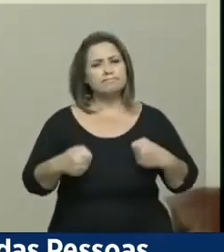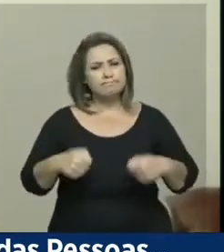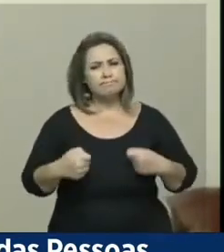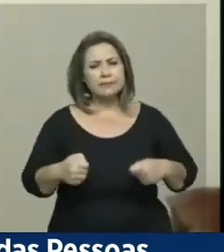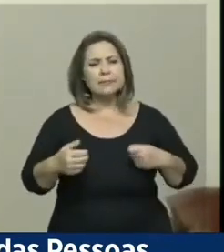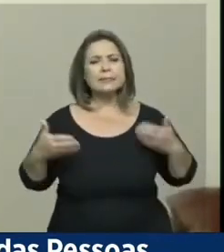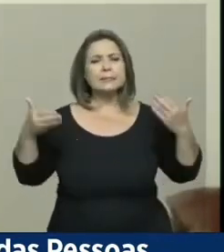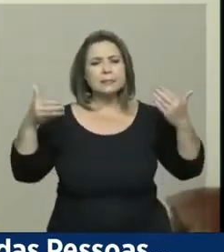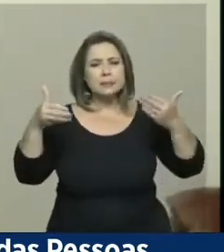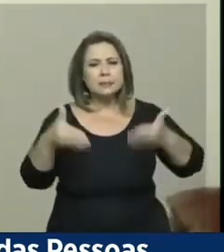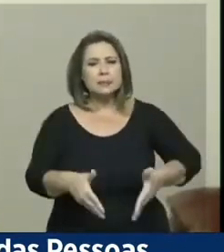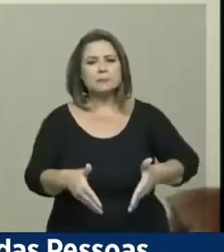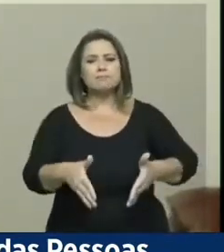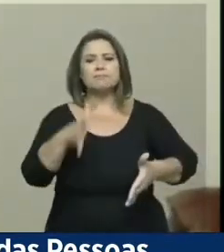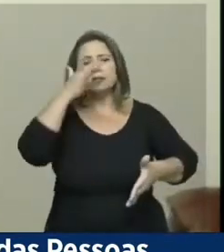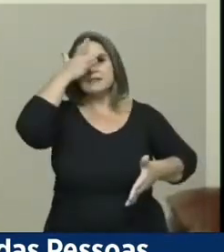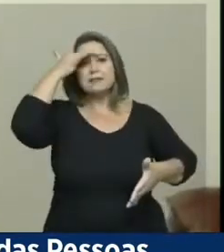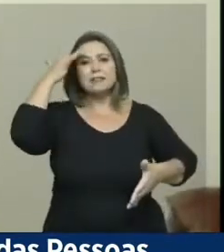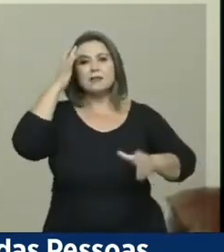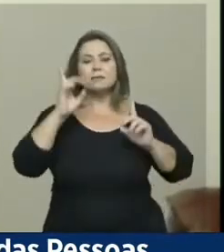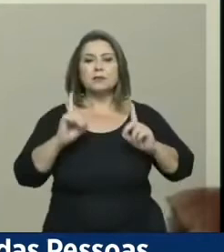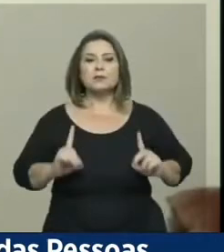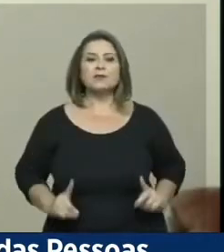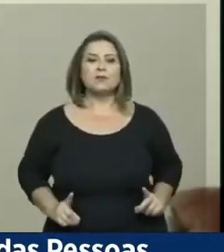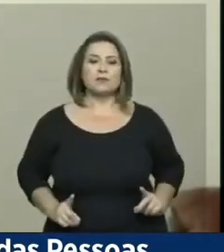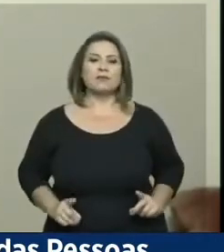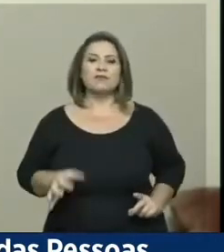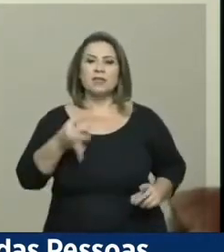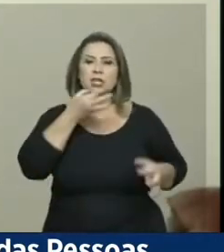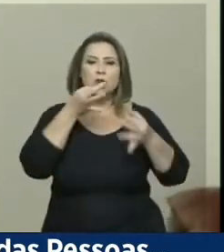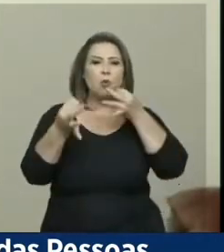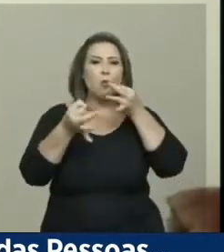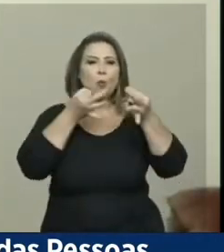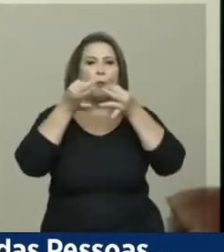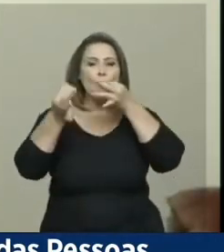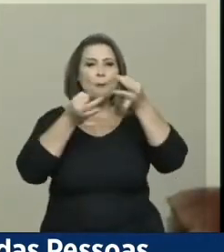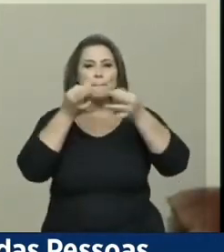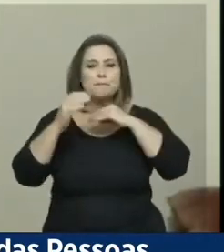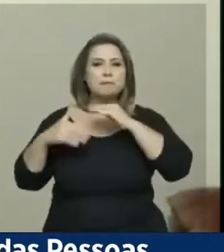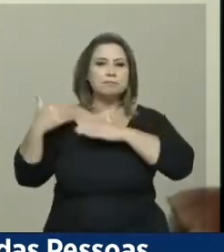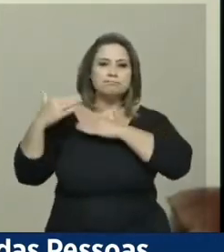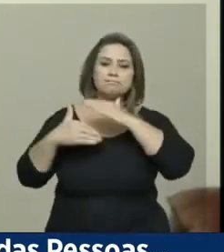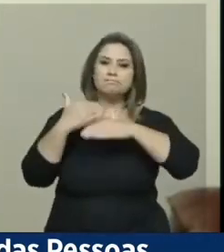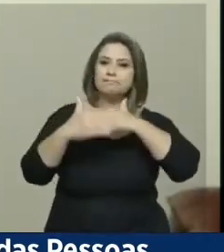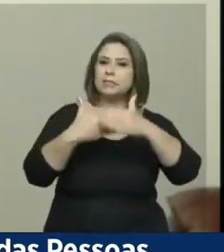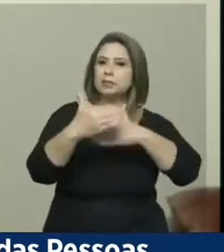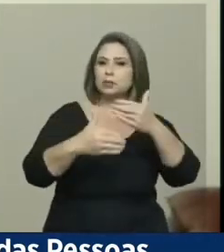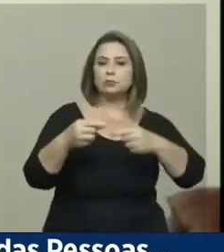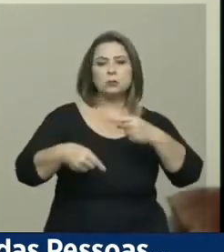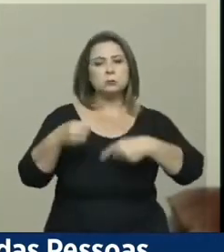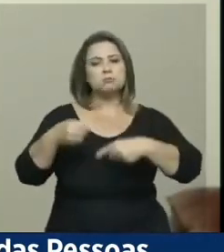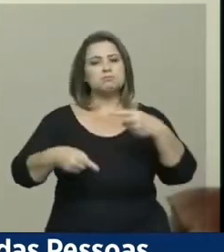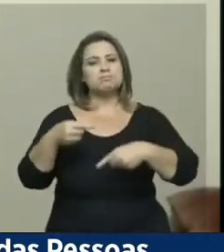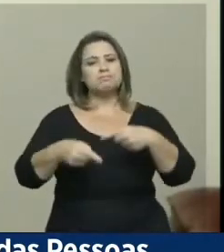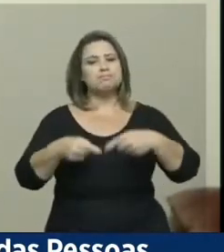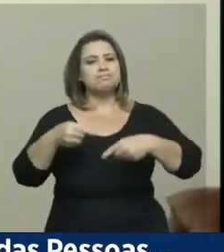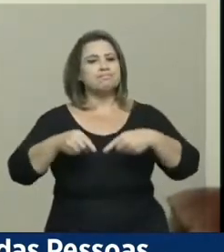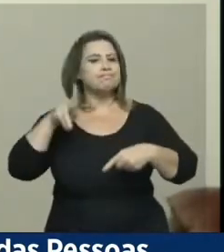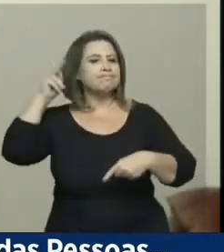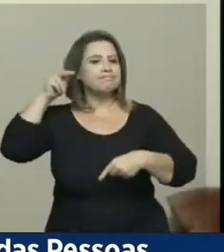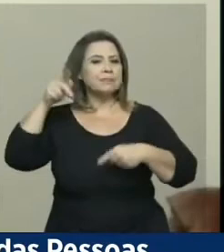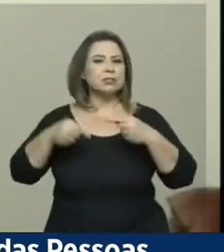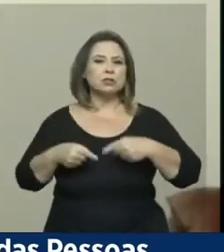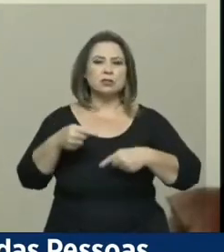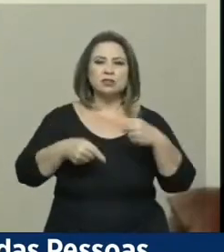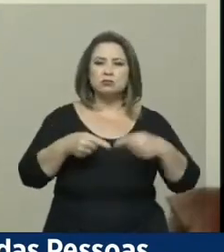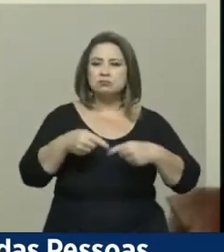participação das pessoas com deficiência nos processos de construção de políticas públicas, nas